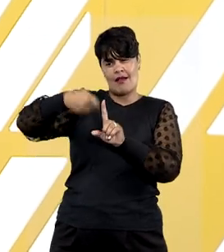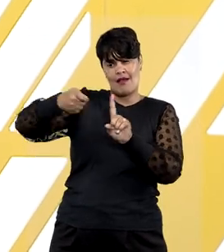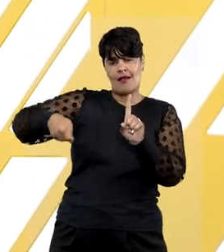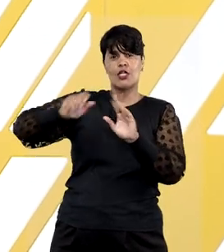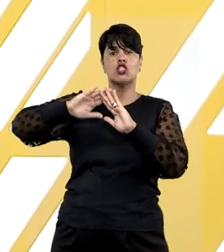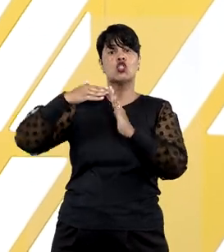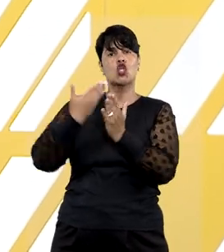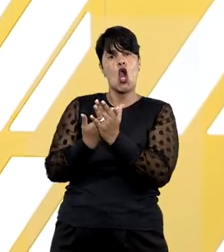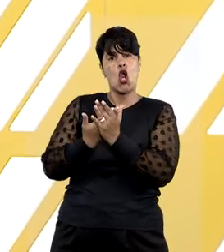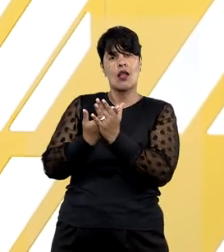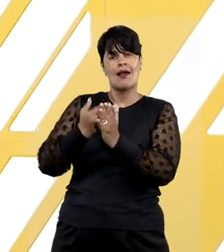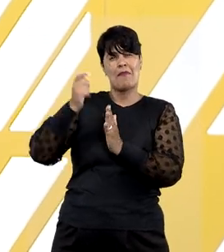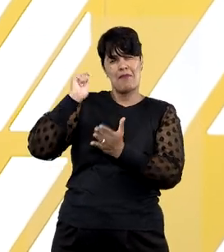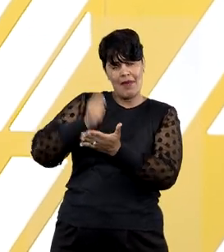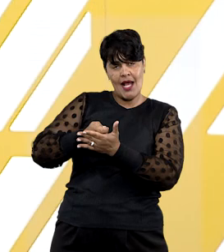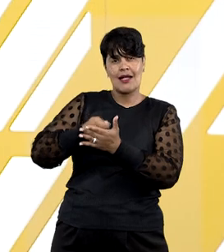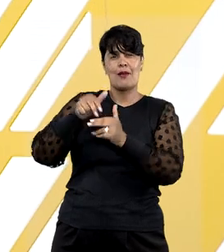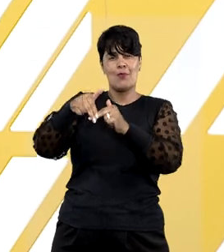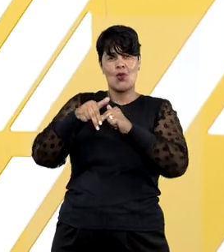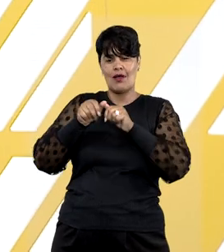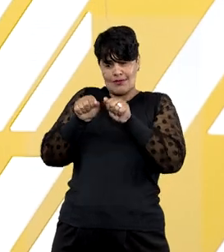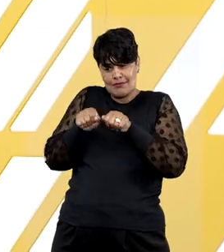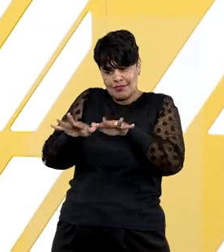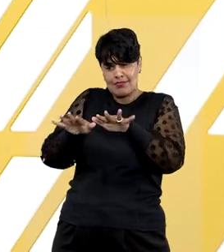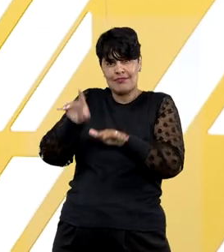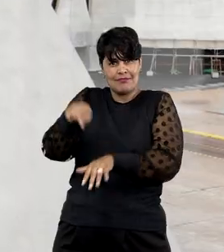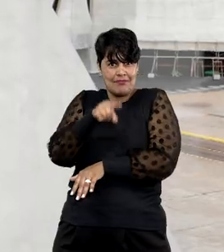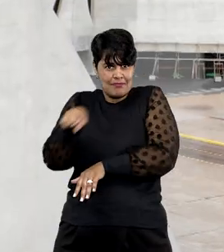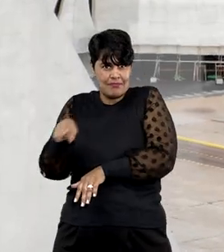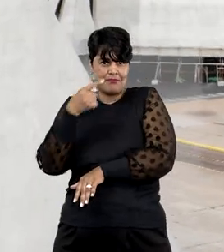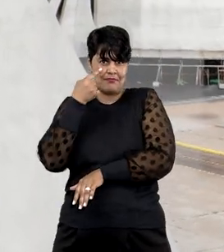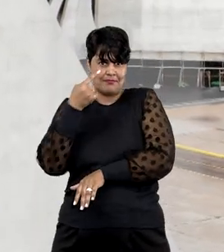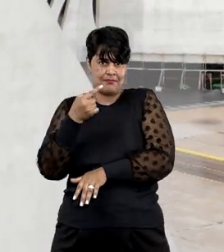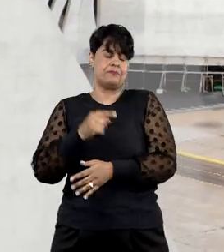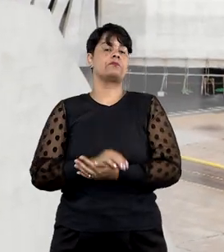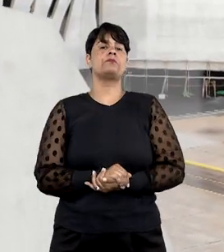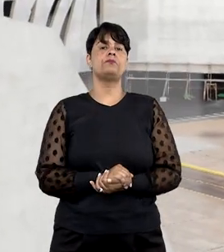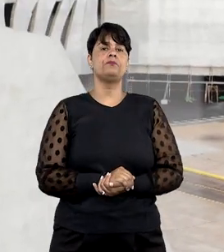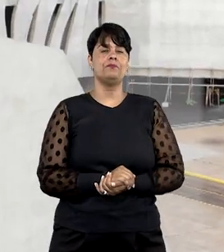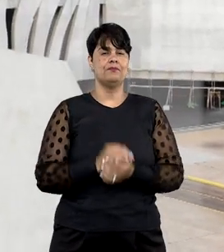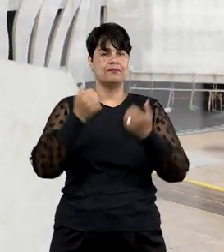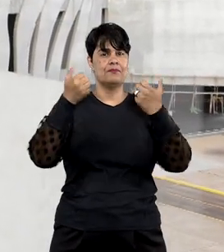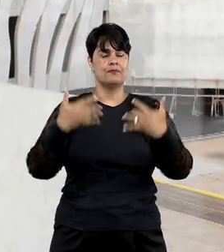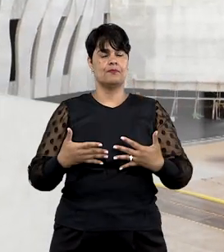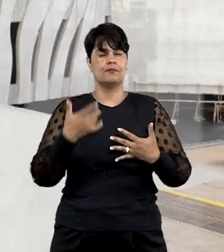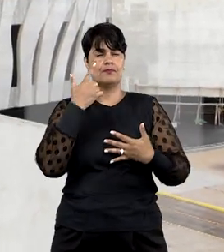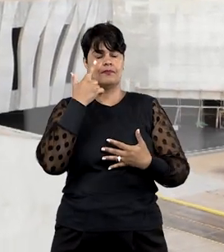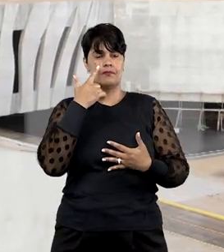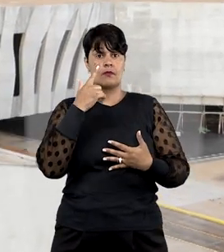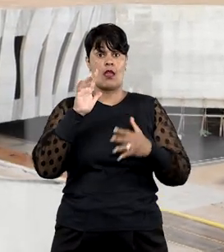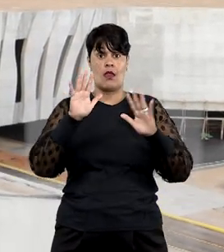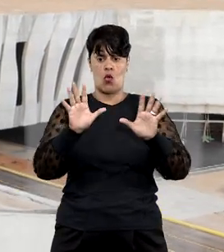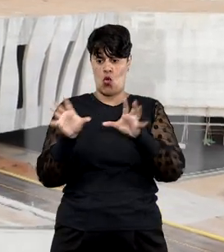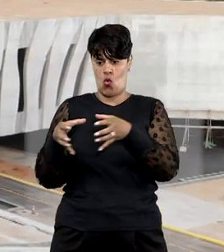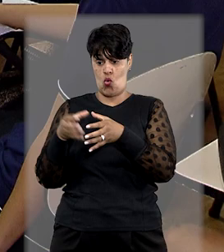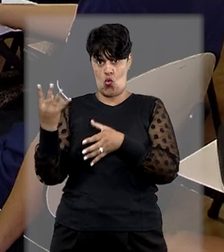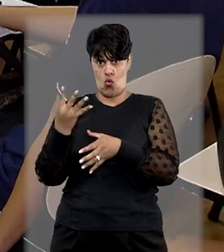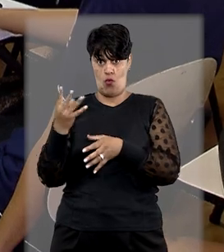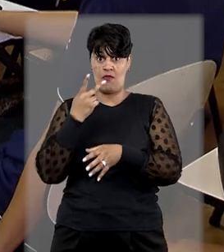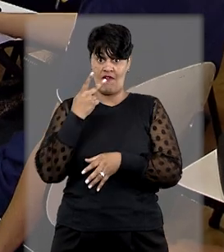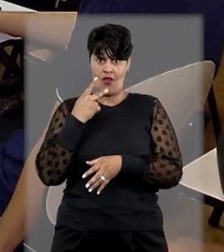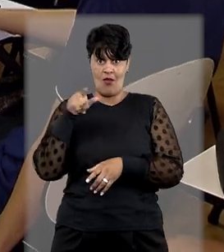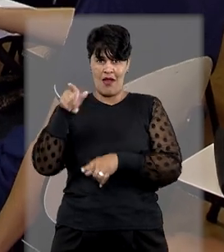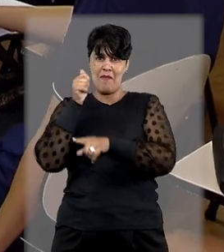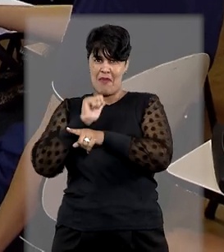pandemia da Covid-19. Saiba mais. O colegiado negou provimento a recurso especial de uma mãe que